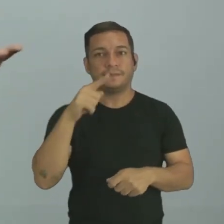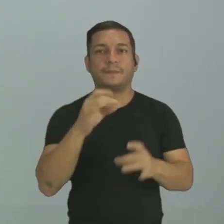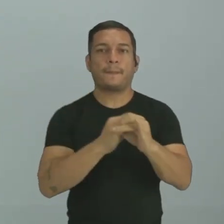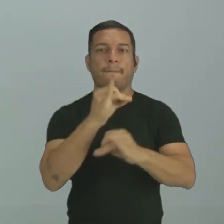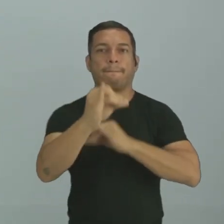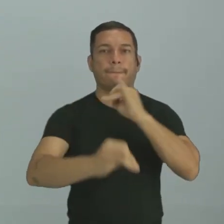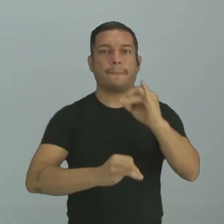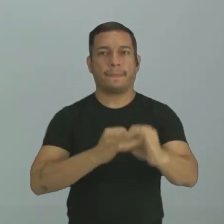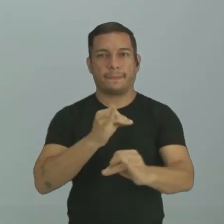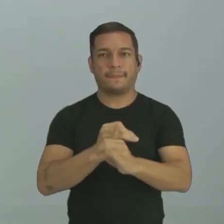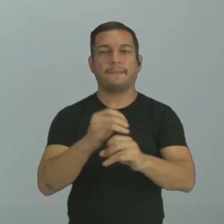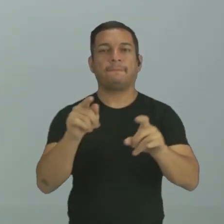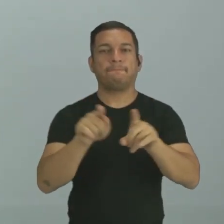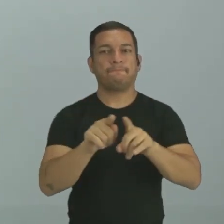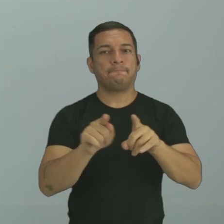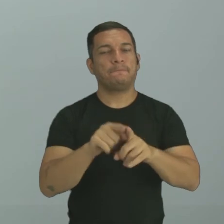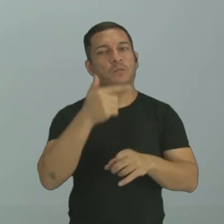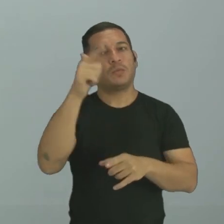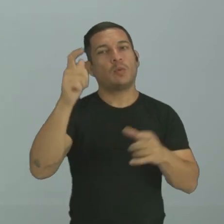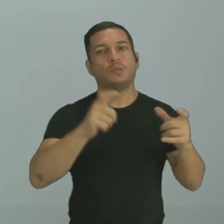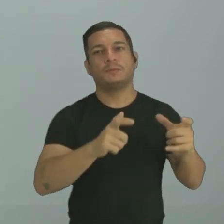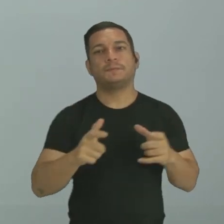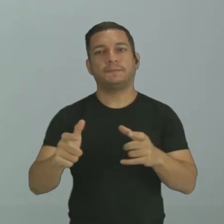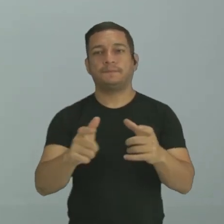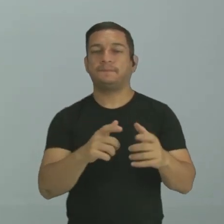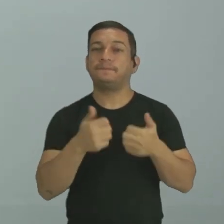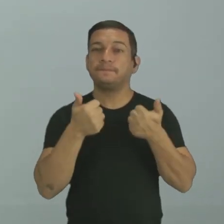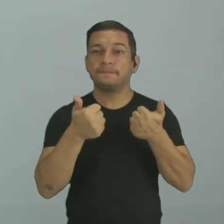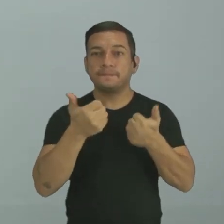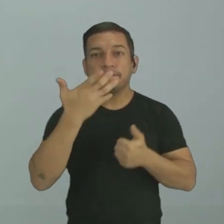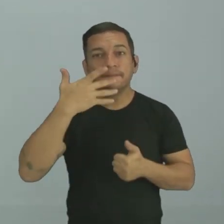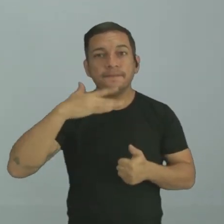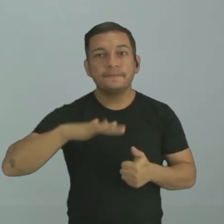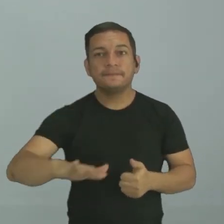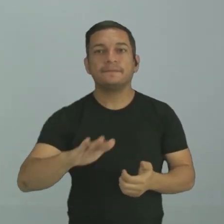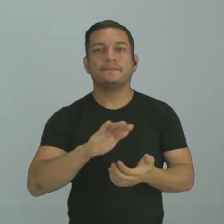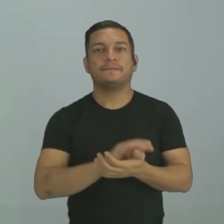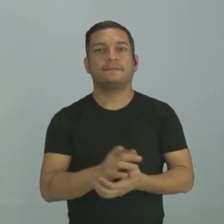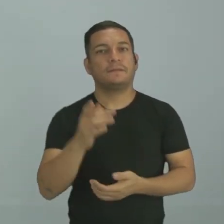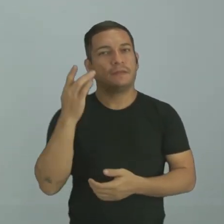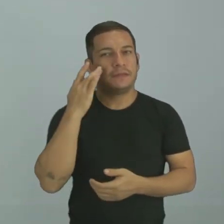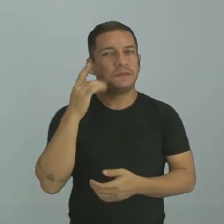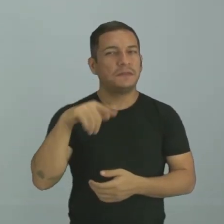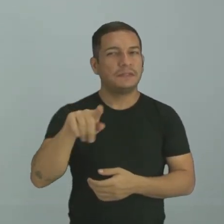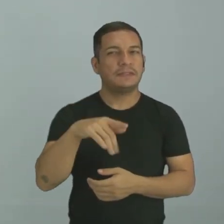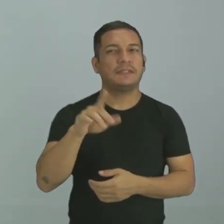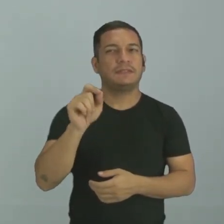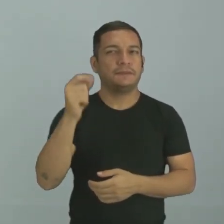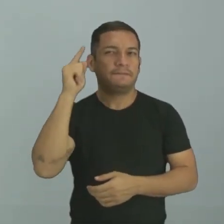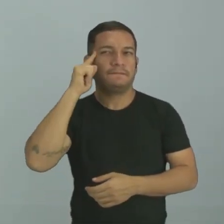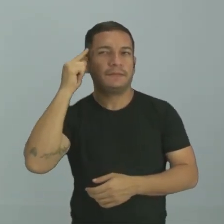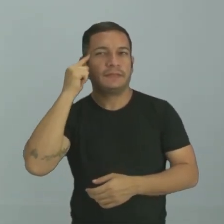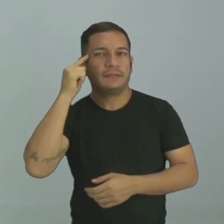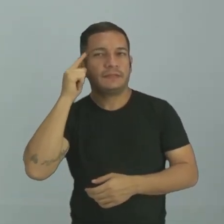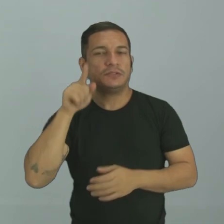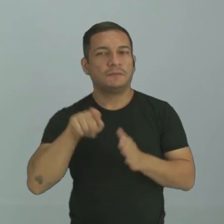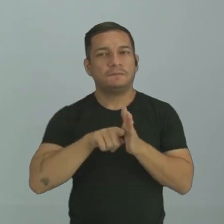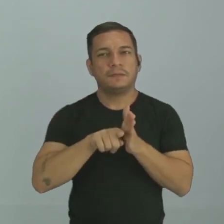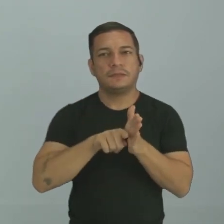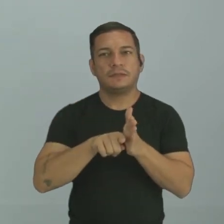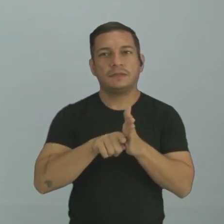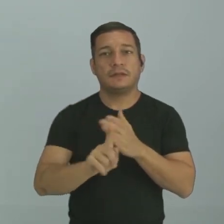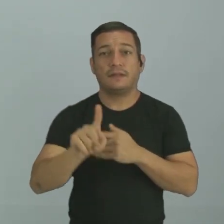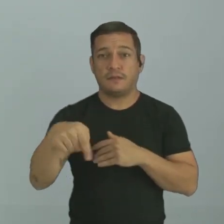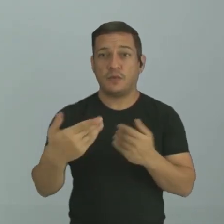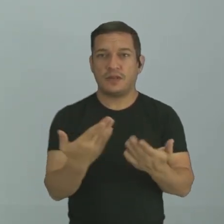em tantos outros lugares. Tudo bem, crianças? Com certeza vocês estão aí pensando, eu vou já pesquisar depois